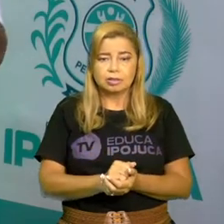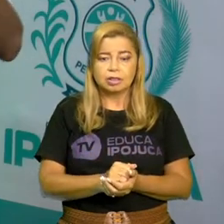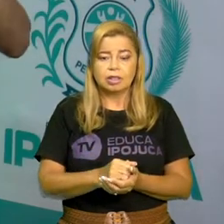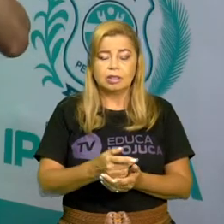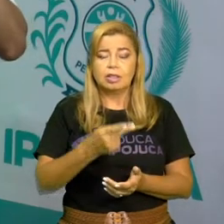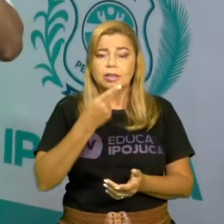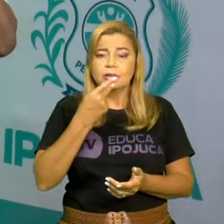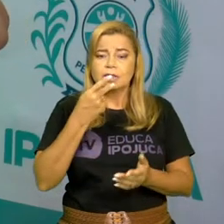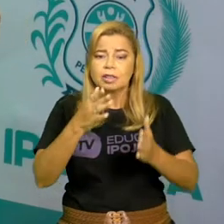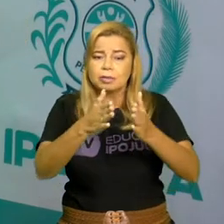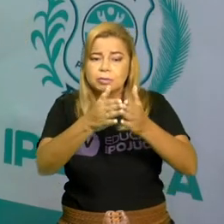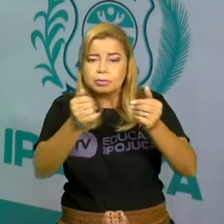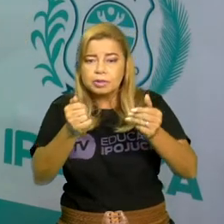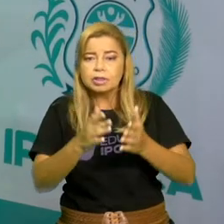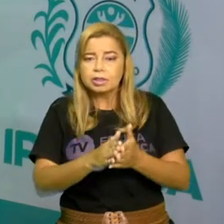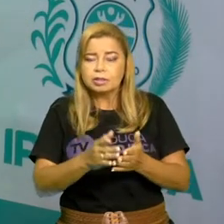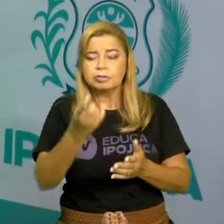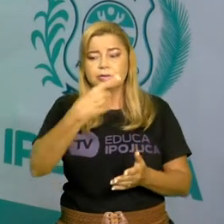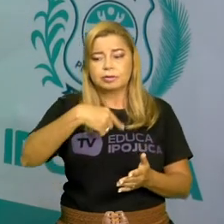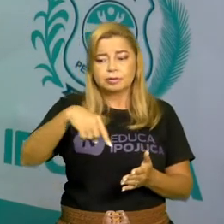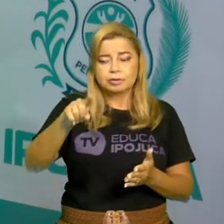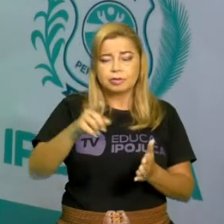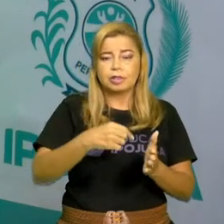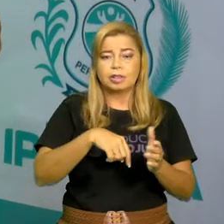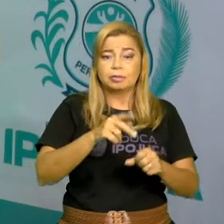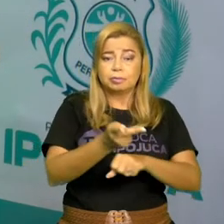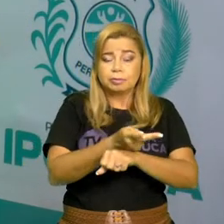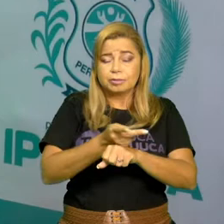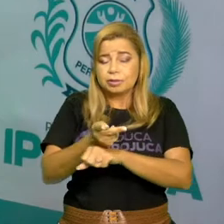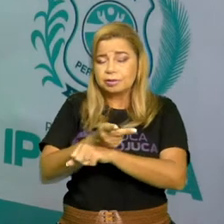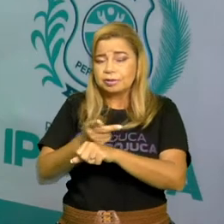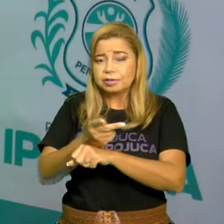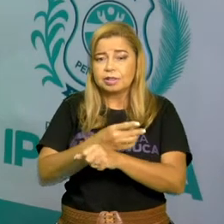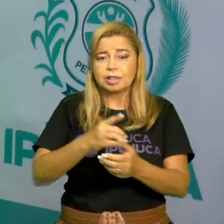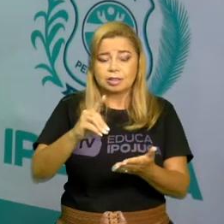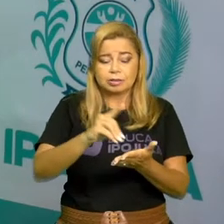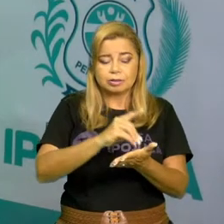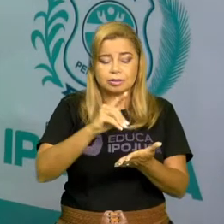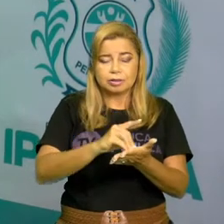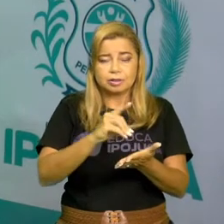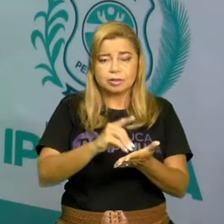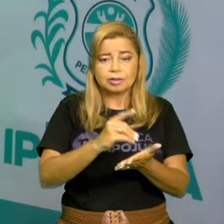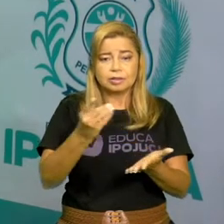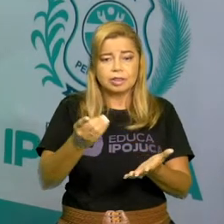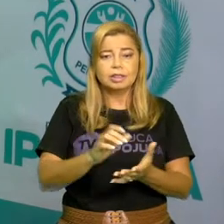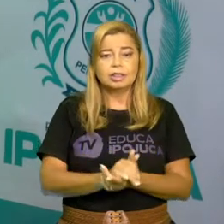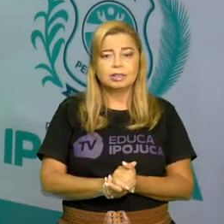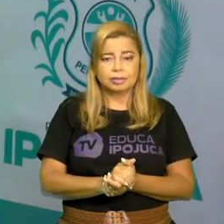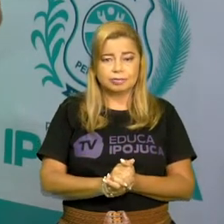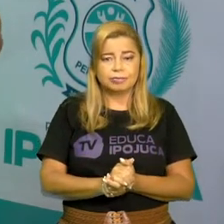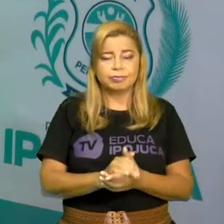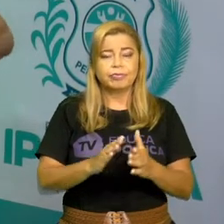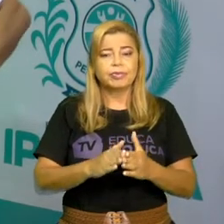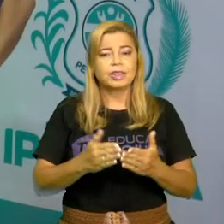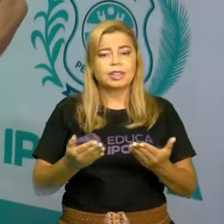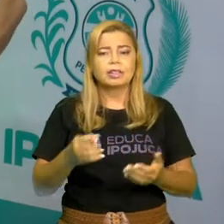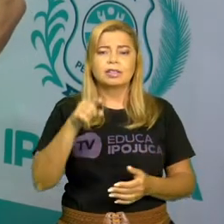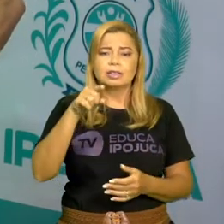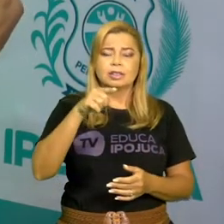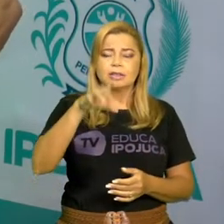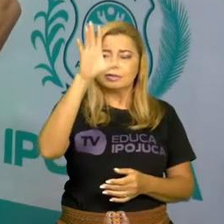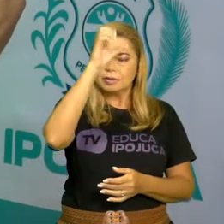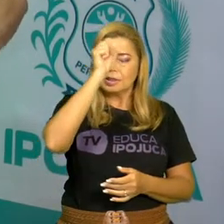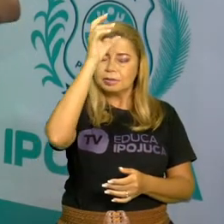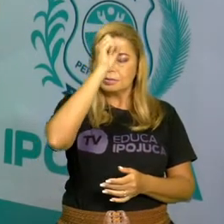a gente vai no dicionário e aquele dicionário ele vem na ordem. Você vai aprender a